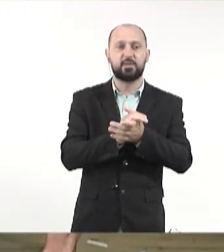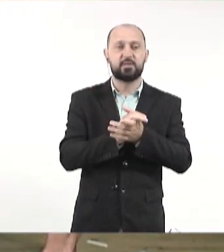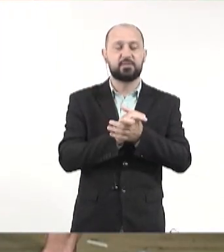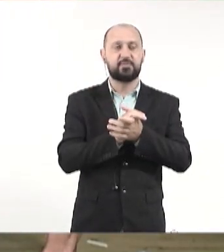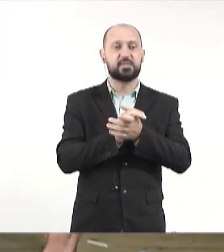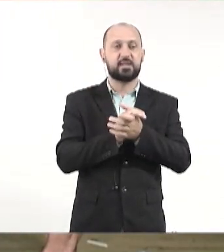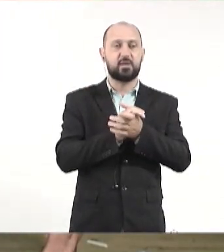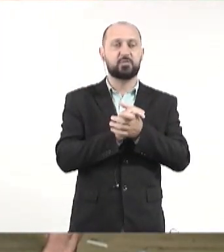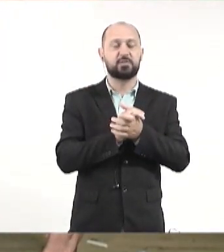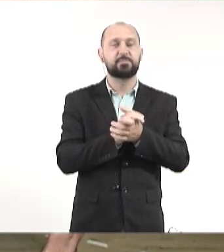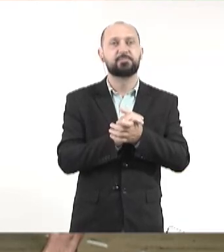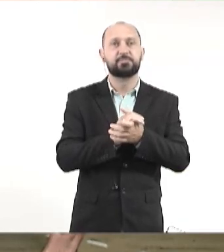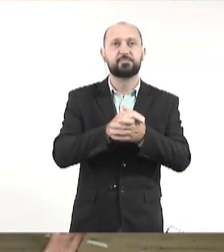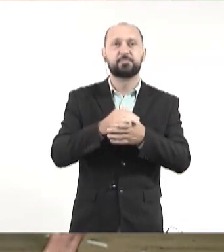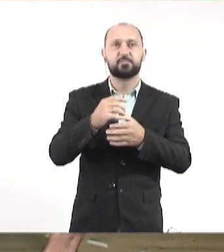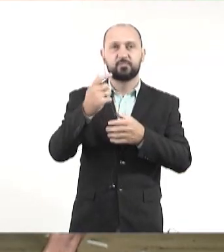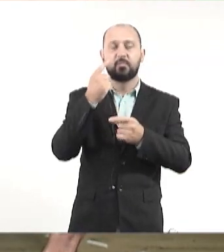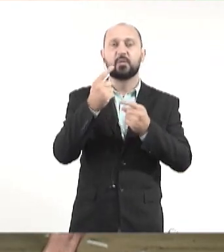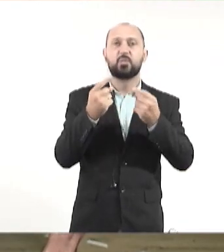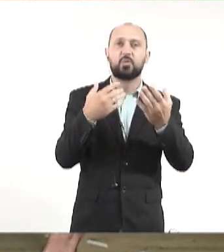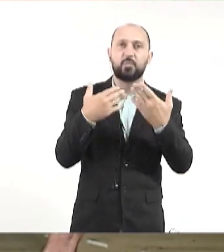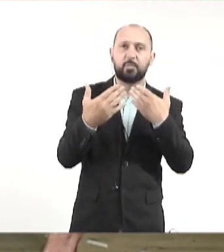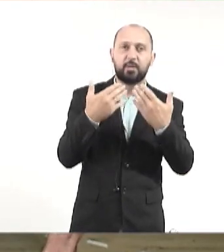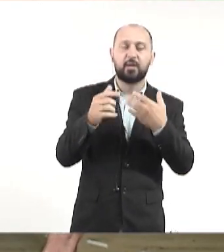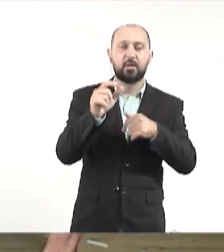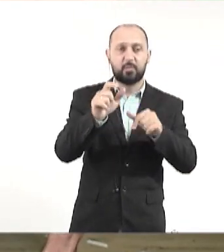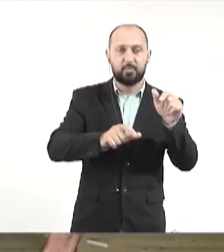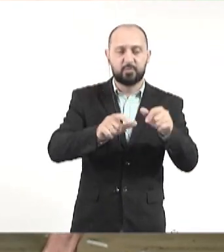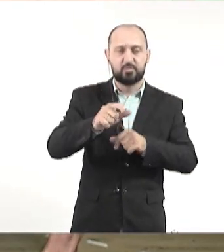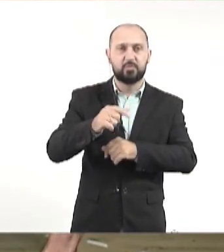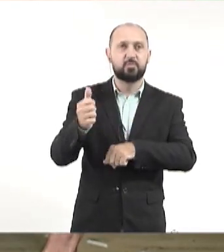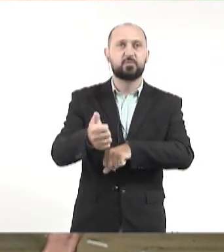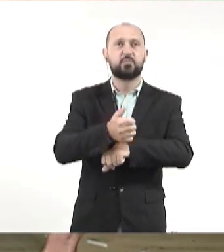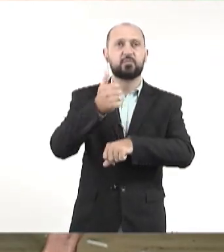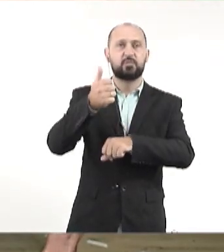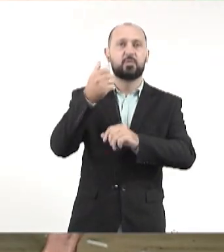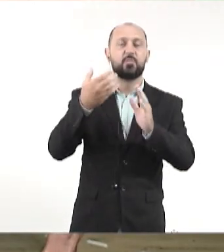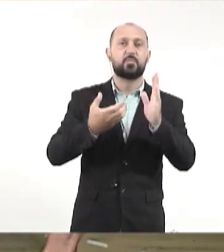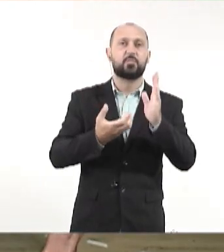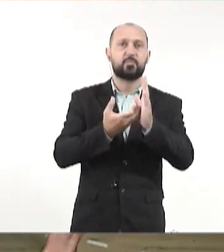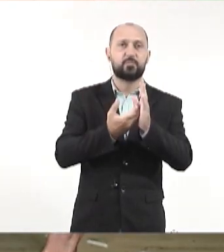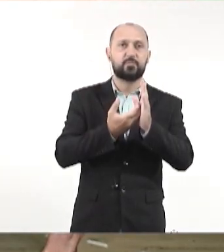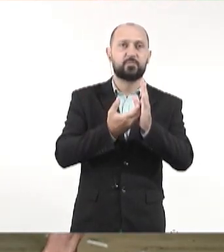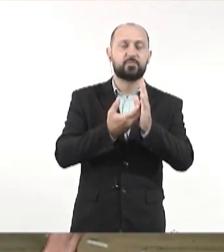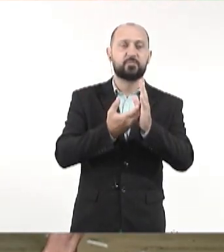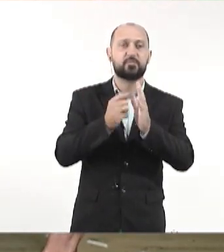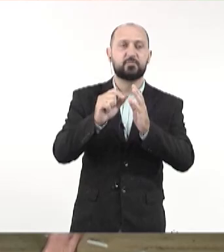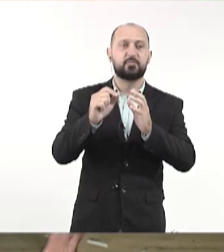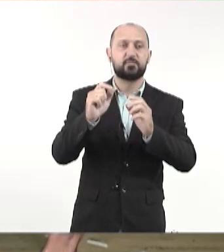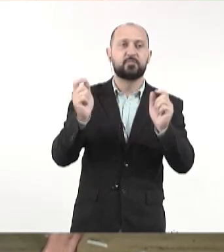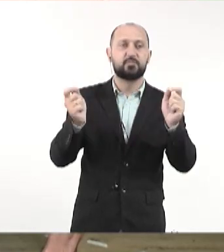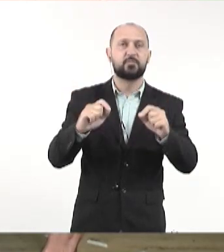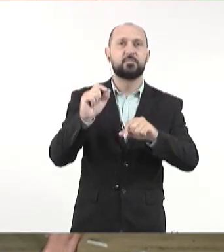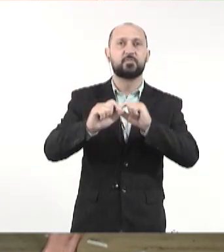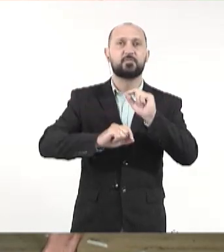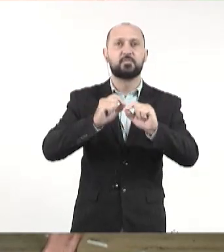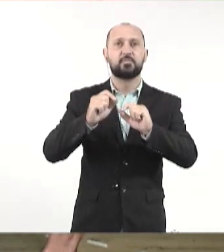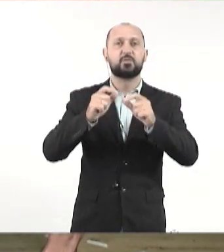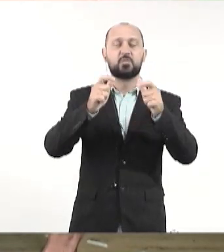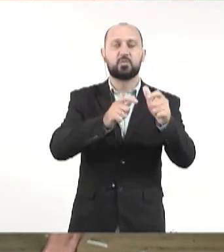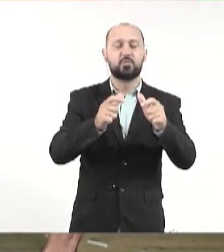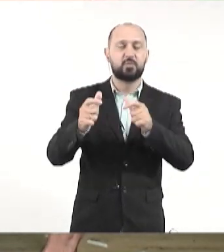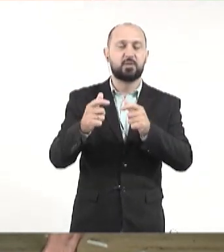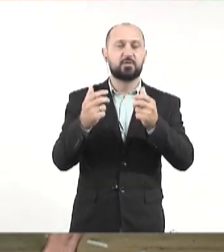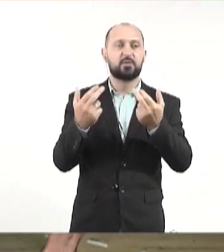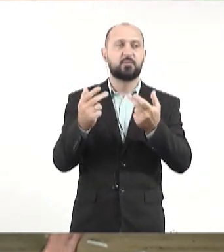ter voz, levar esse bom debate com atores qualificados para o Congresso Nacional, fruto dessas construções em